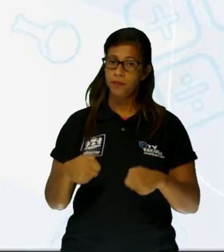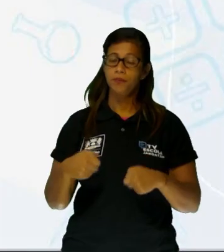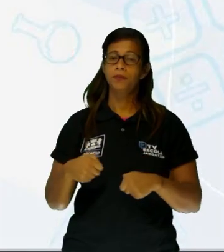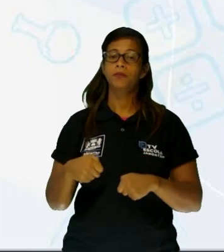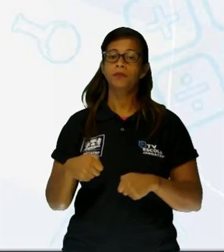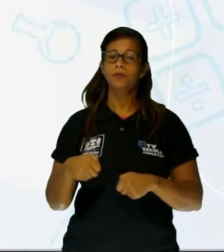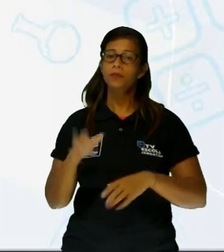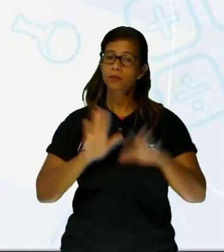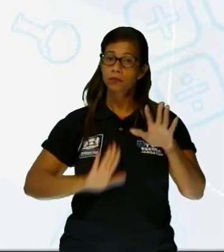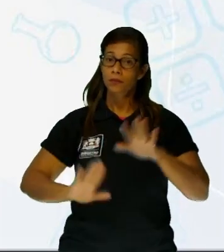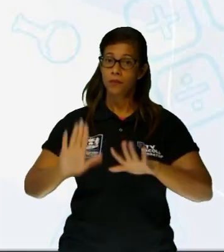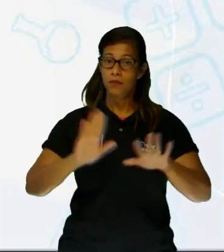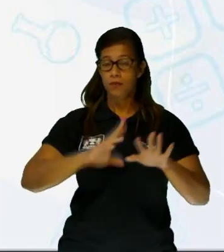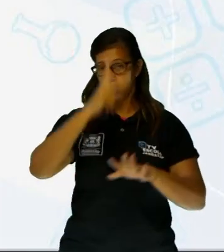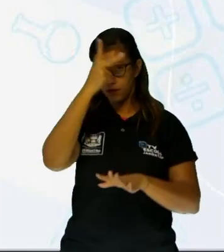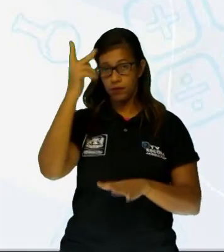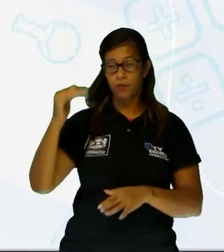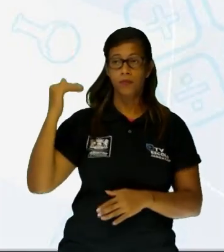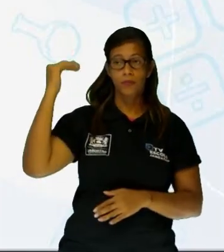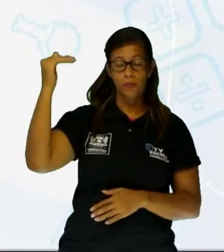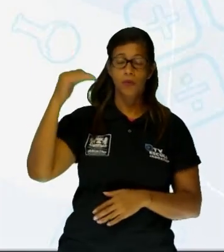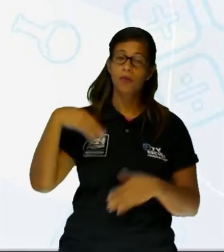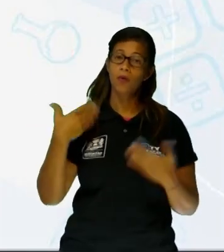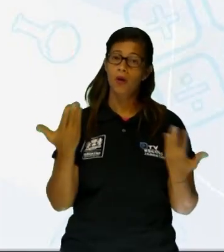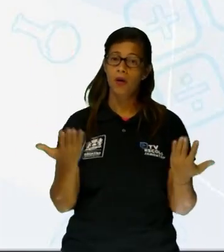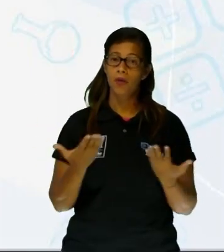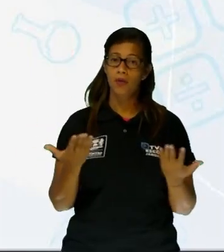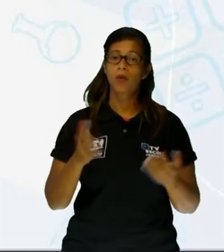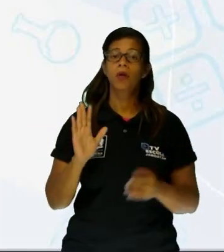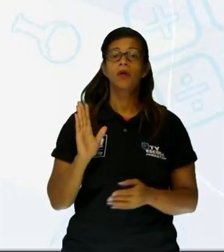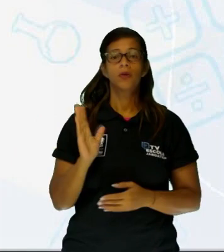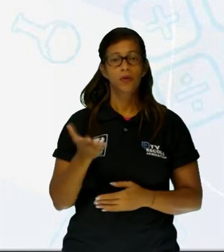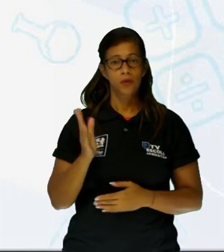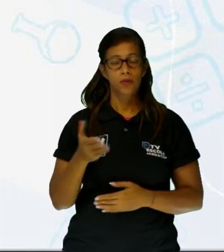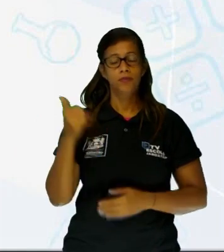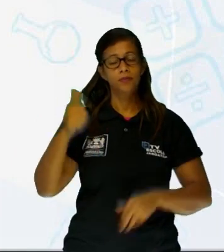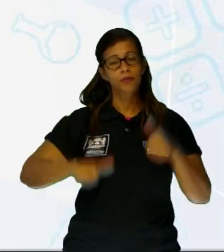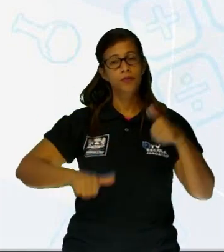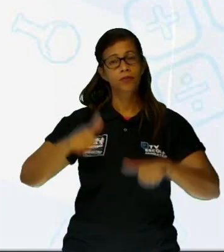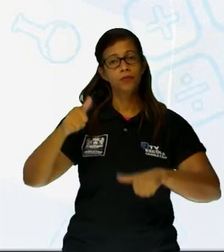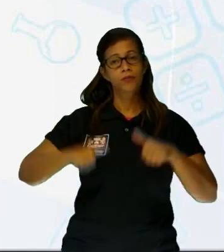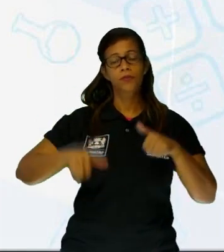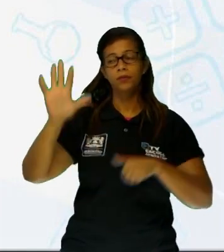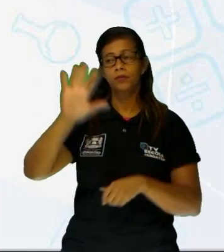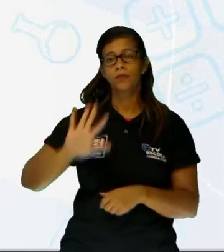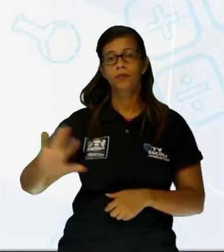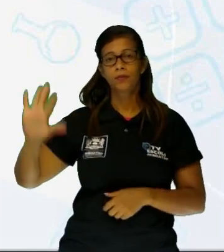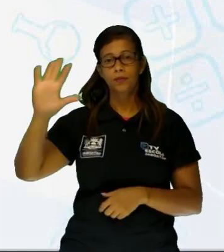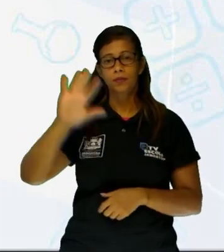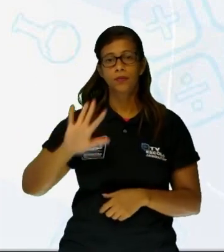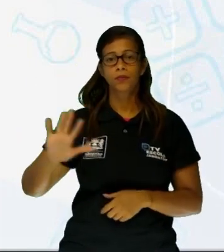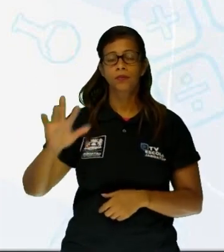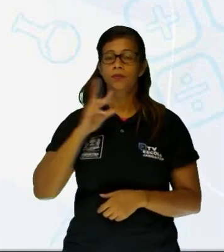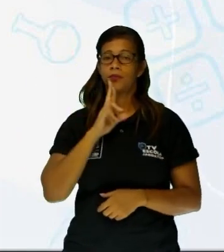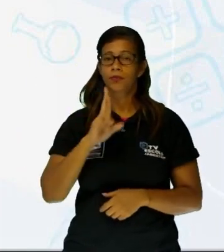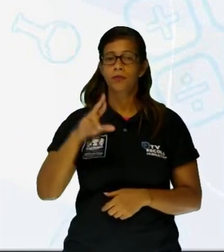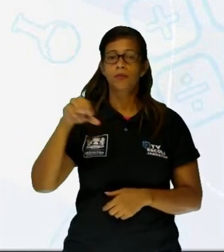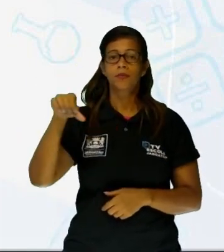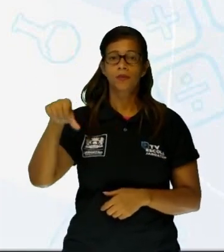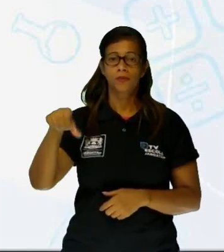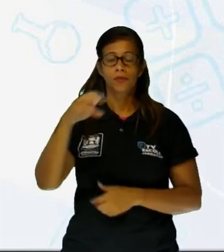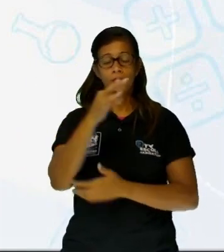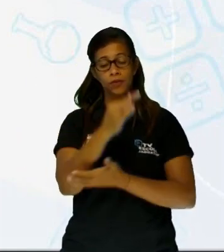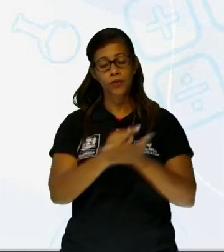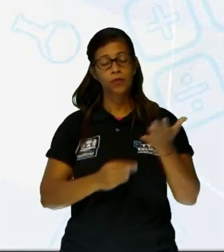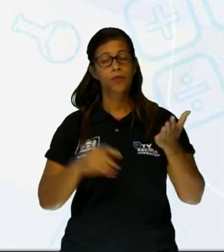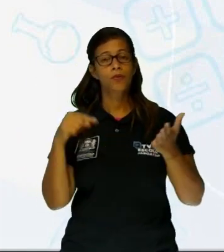né? Então, agora que a gente já avaliou a imagem, vamos dar uma olhadinha aqui na questão 9, tá, pessoal? Olha só, nós temos aí o seguinte. A leitura do texto 7 permite